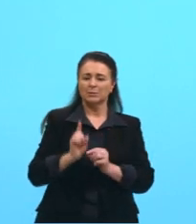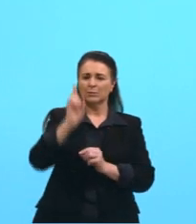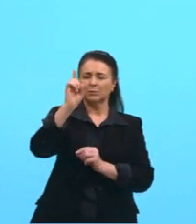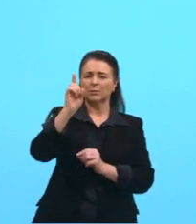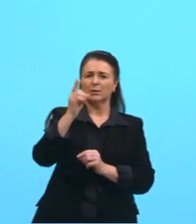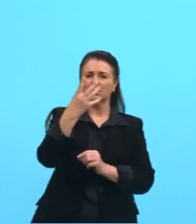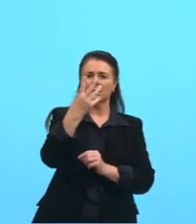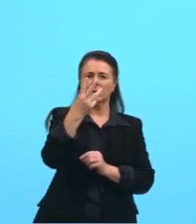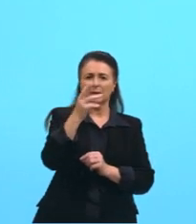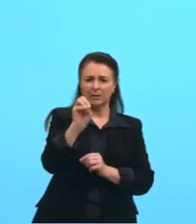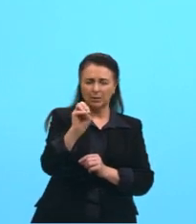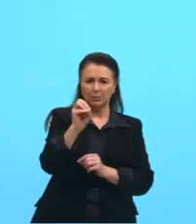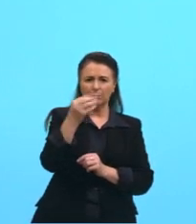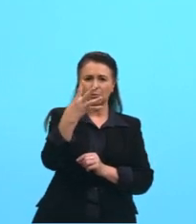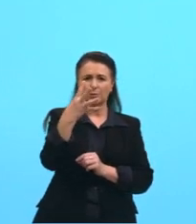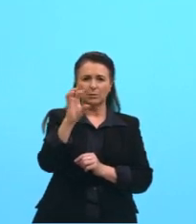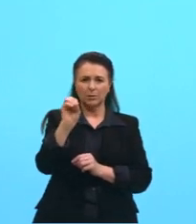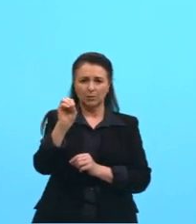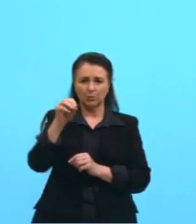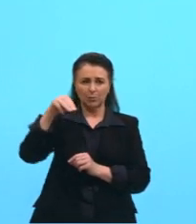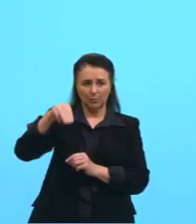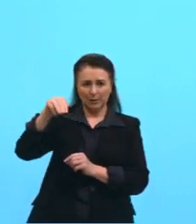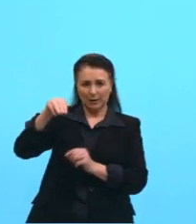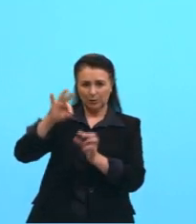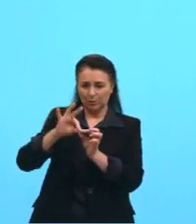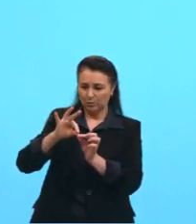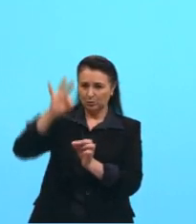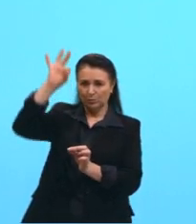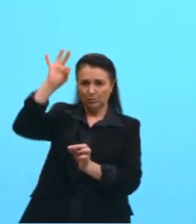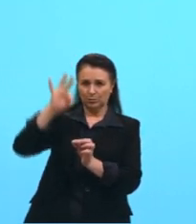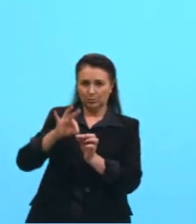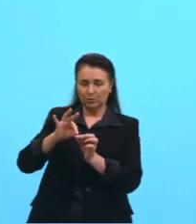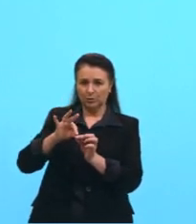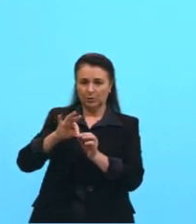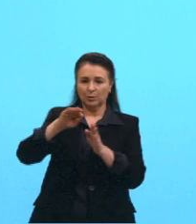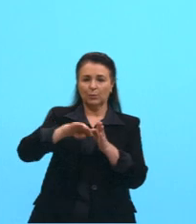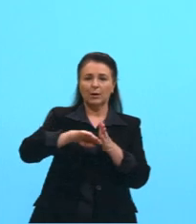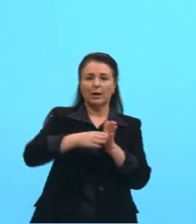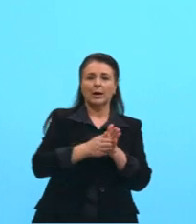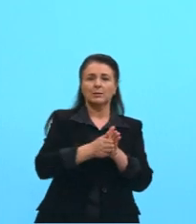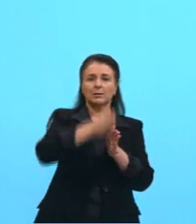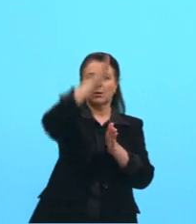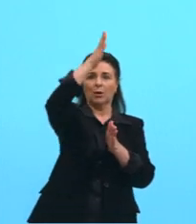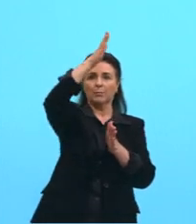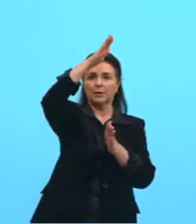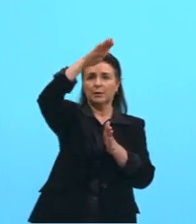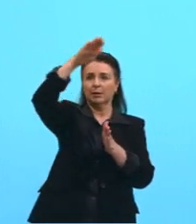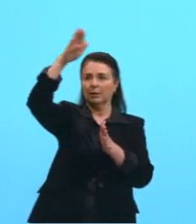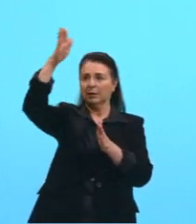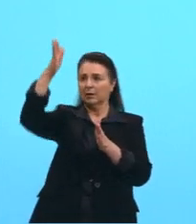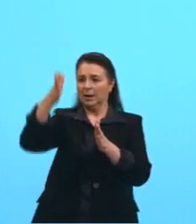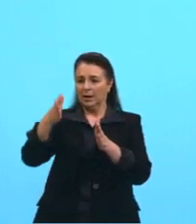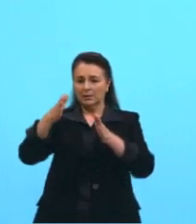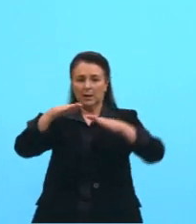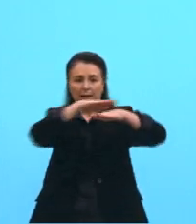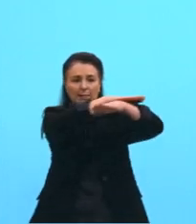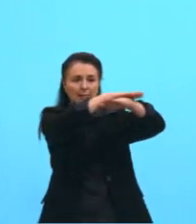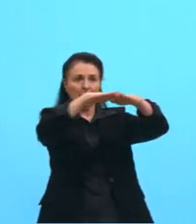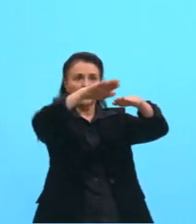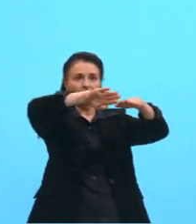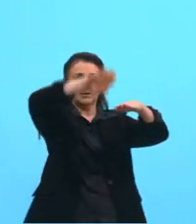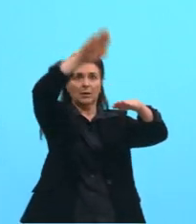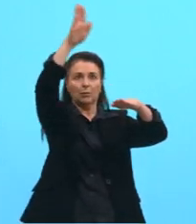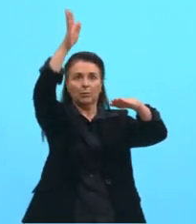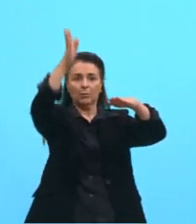400 metros de altitude, tá? Depressão absoluta, né, aquela depressão que está abaixo